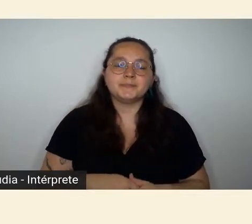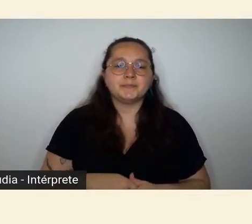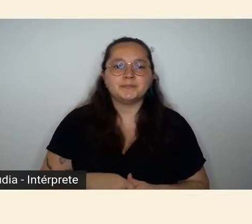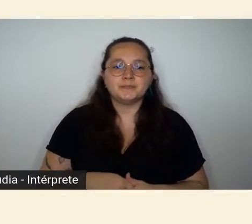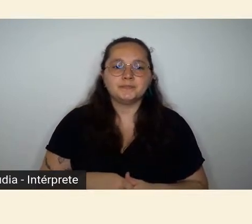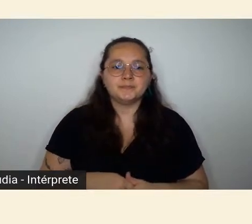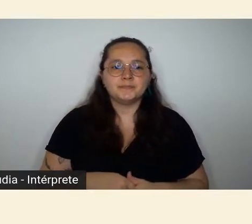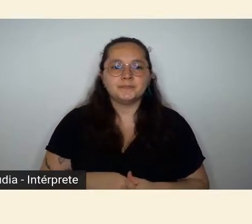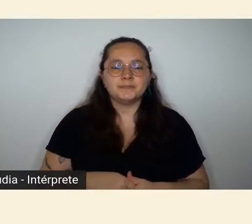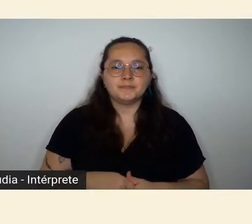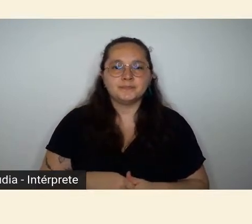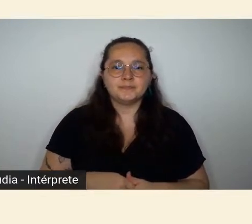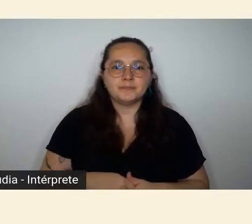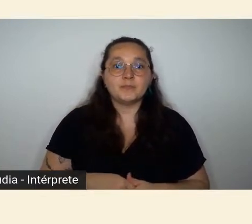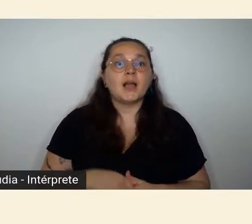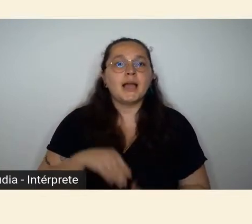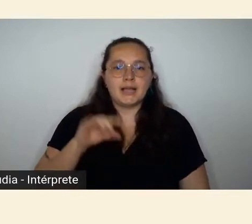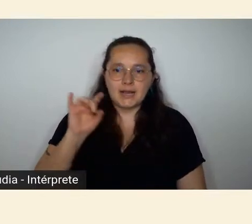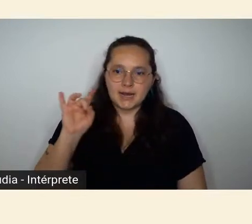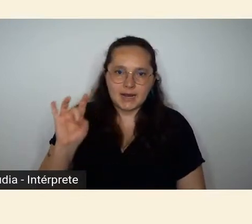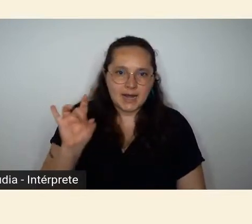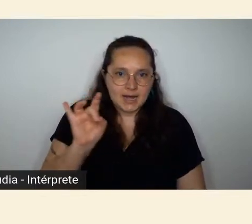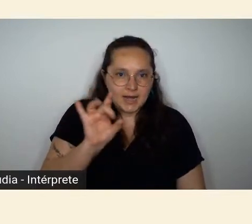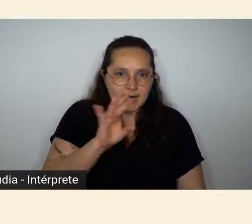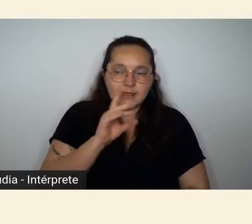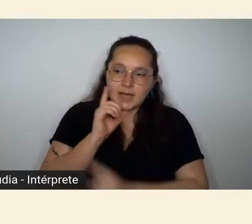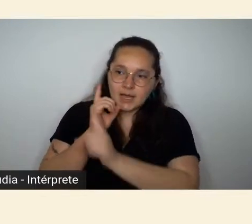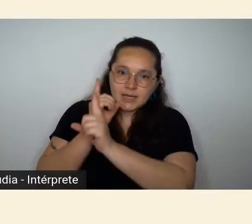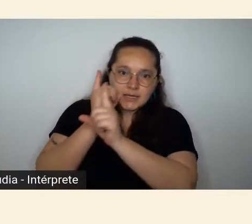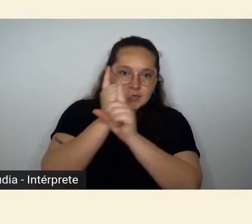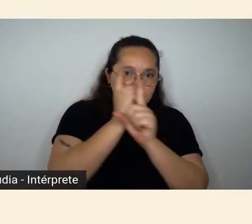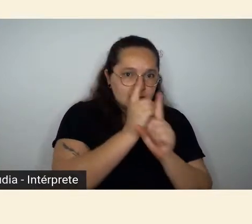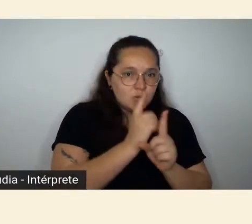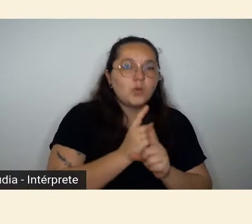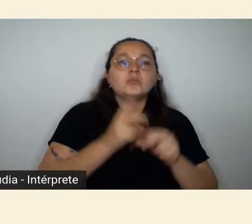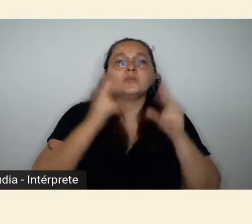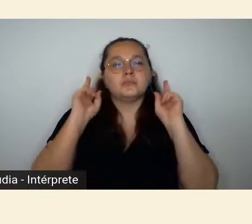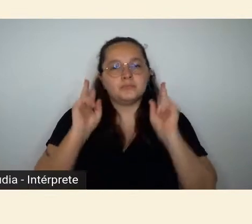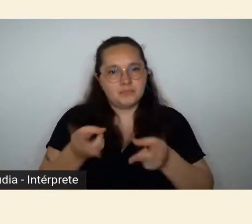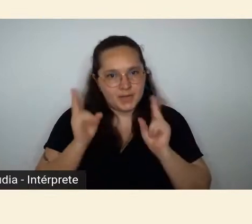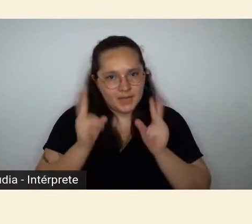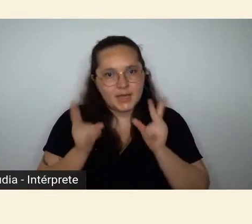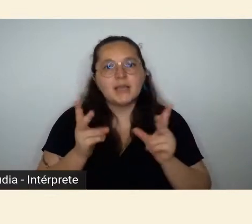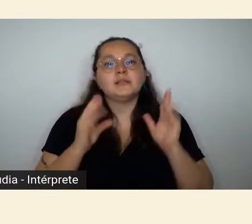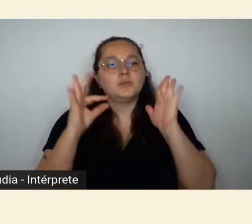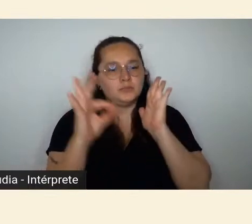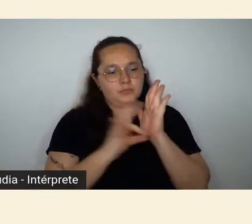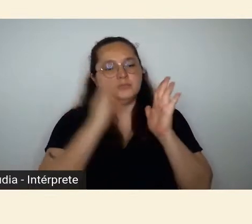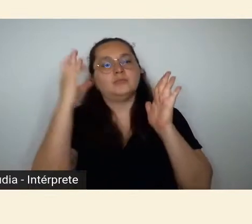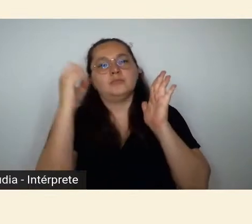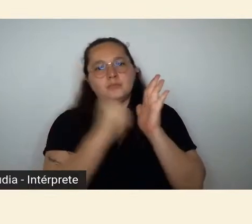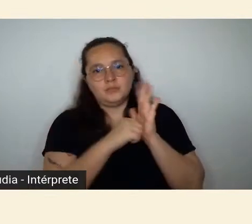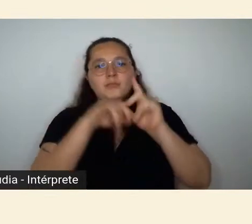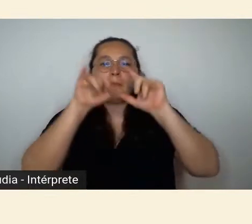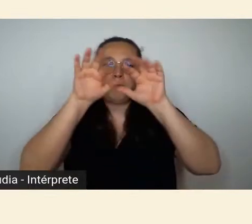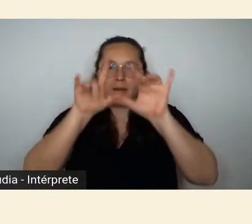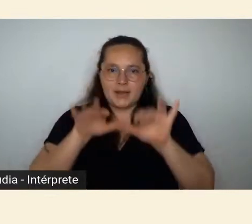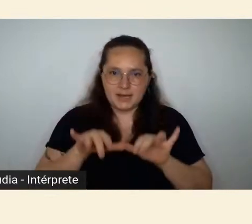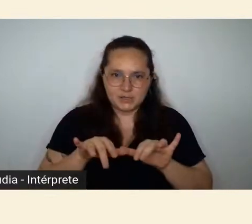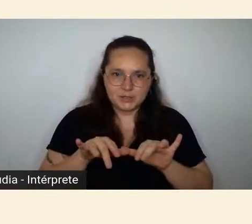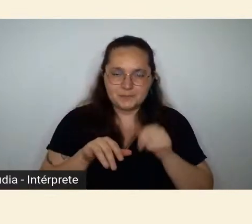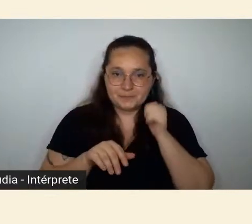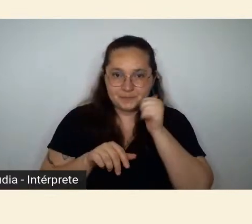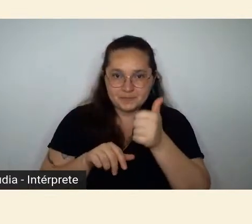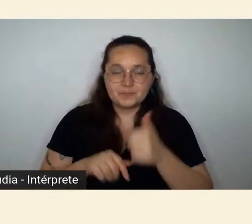E aí, em cada um dos encontros, vocês vão precisar sempre preencher esse mesmo Google Form. Esse